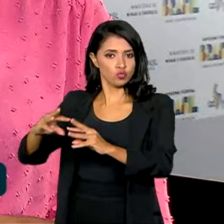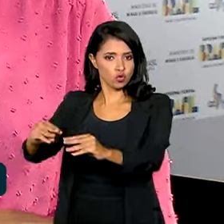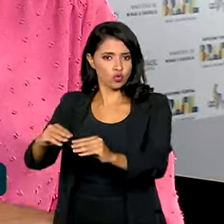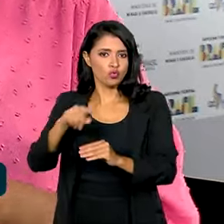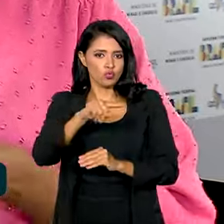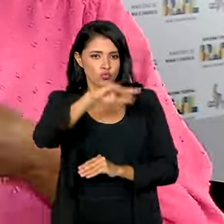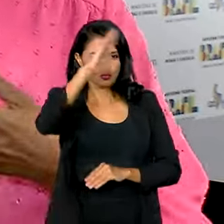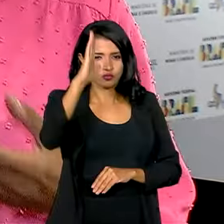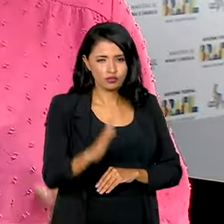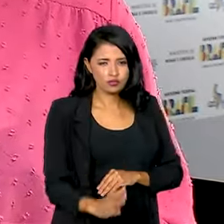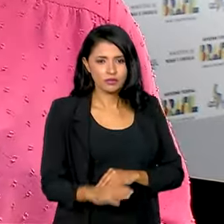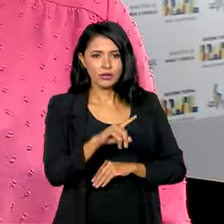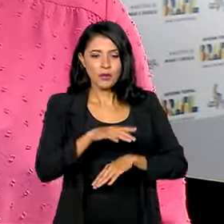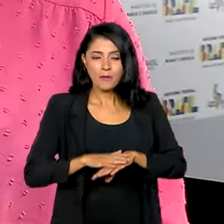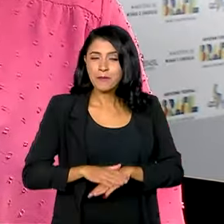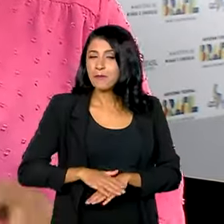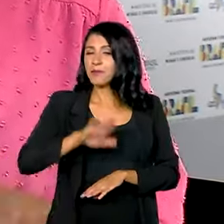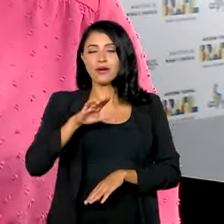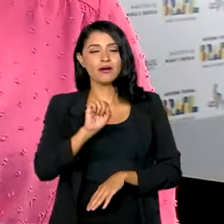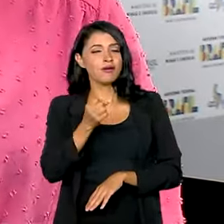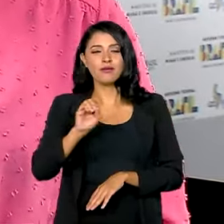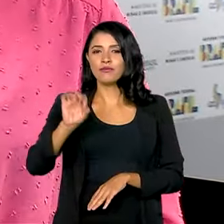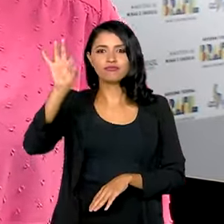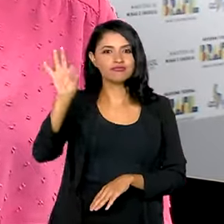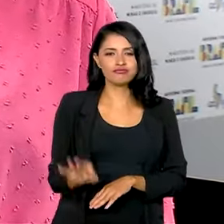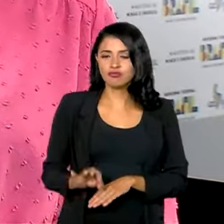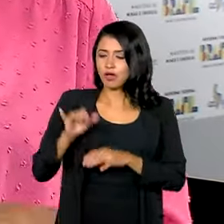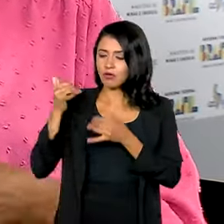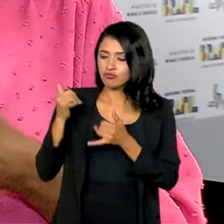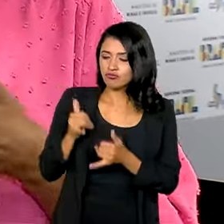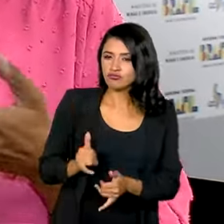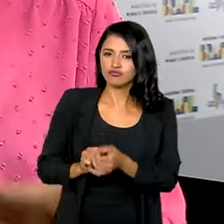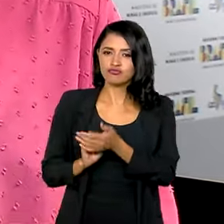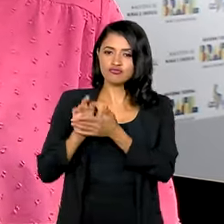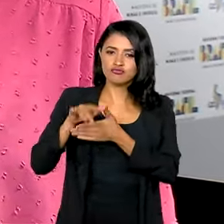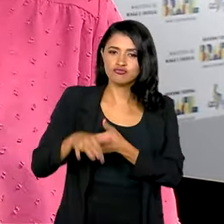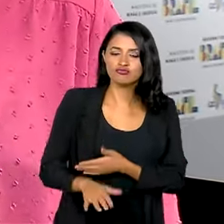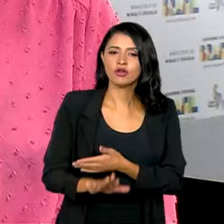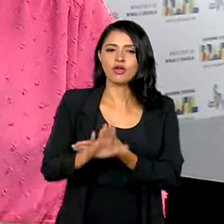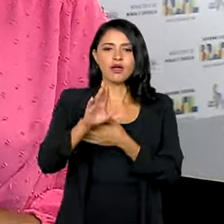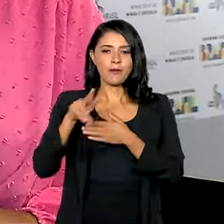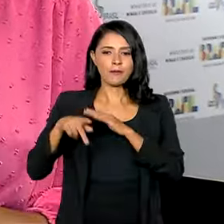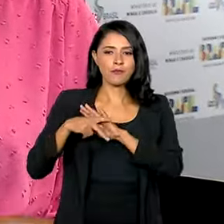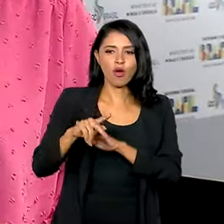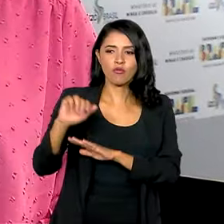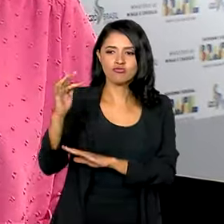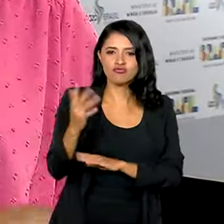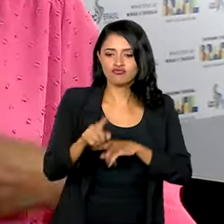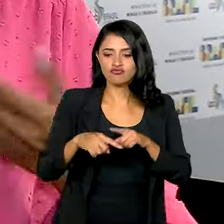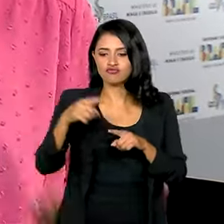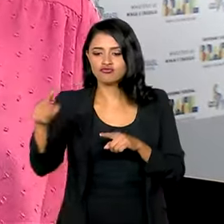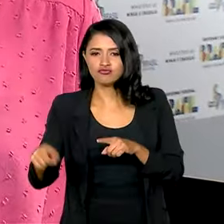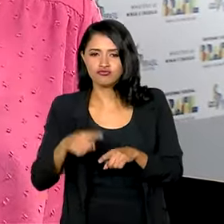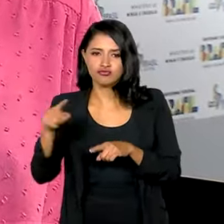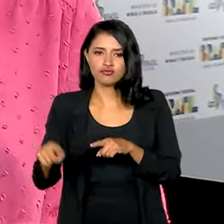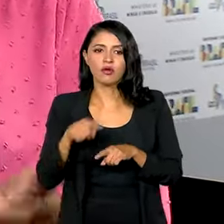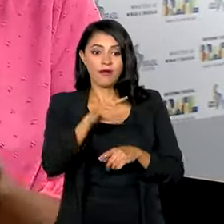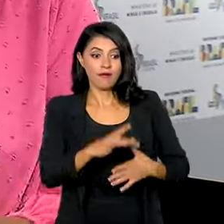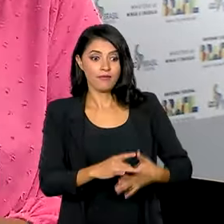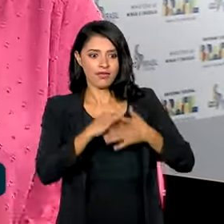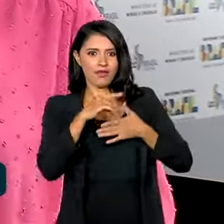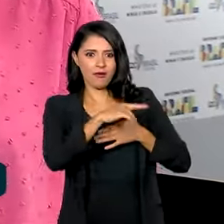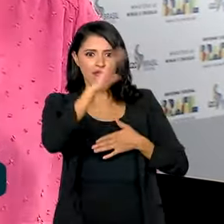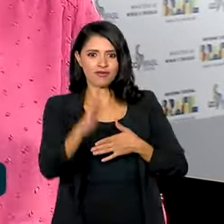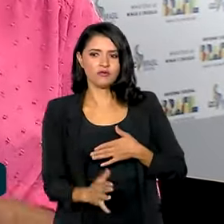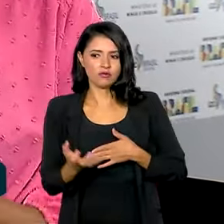destaca com mais de 80% da geração de energia vinda de fontes renováveis e quer liderar uma transição energética